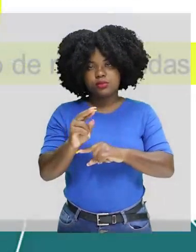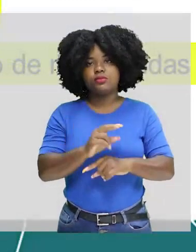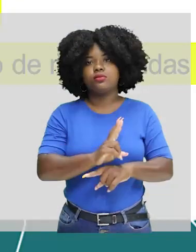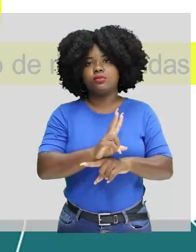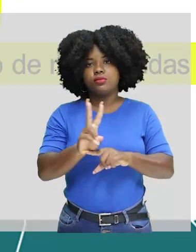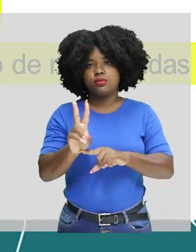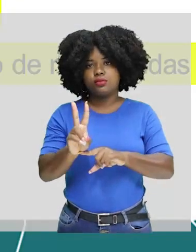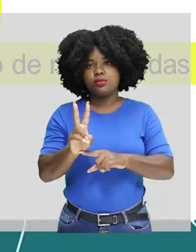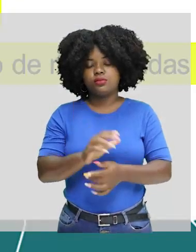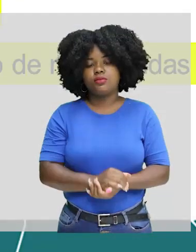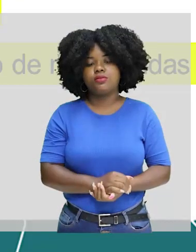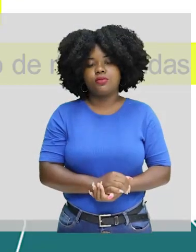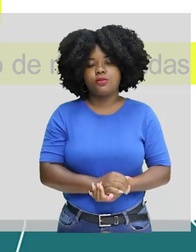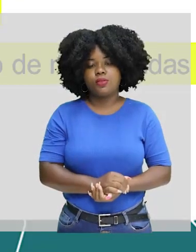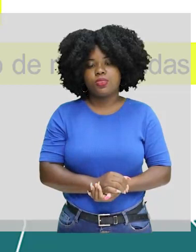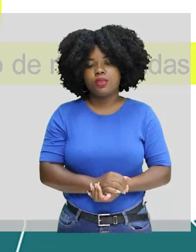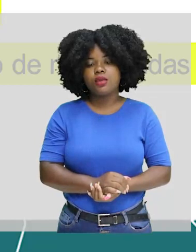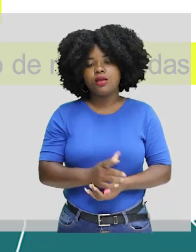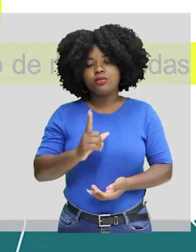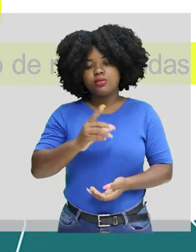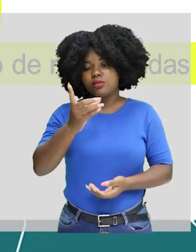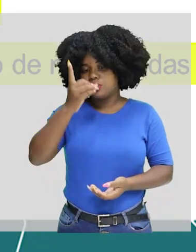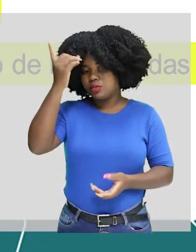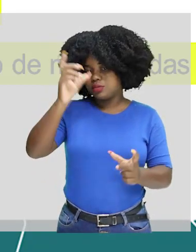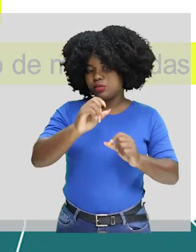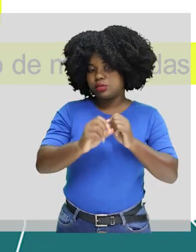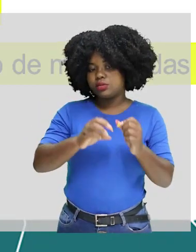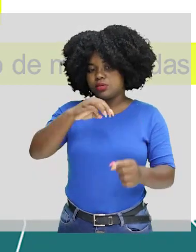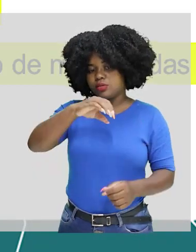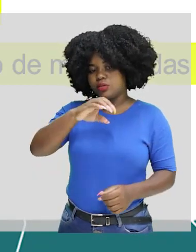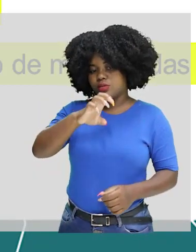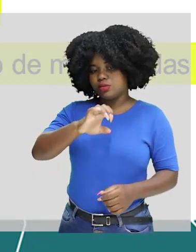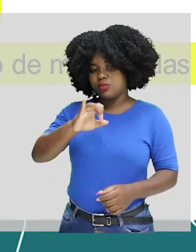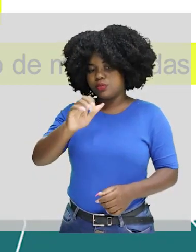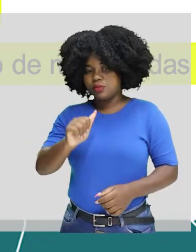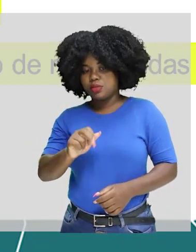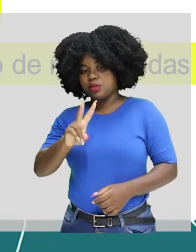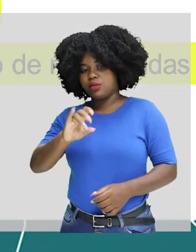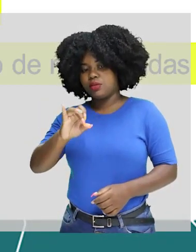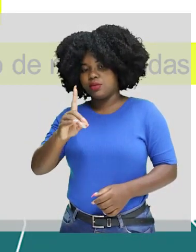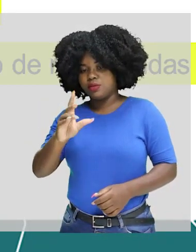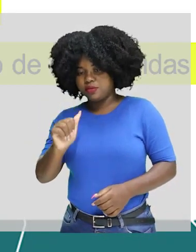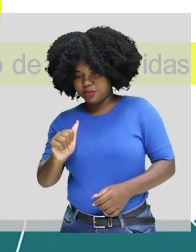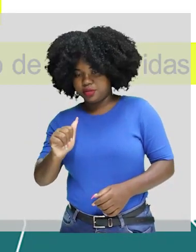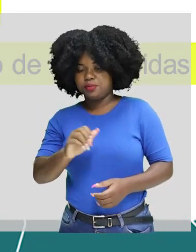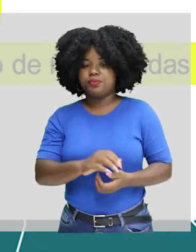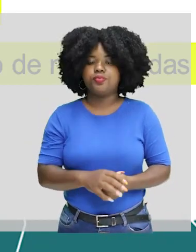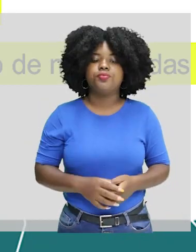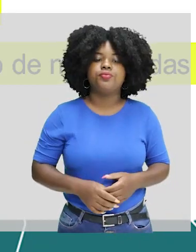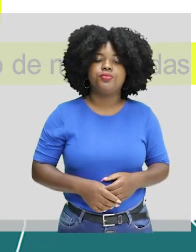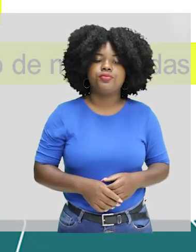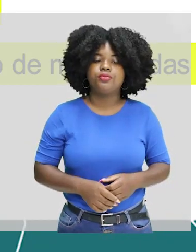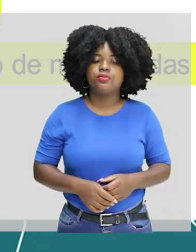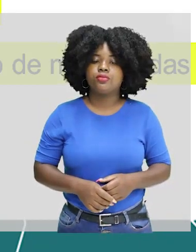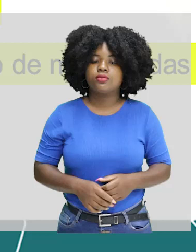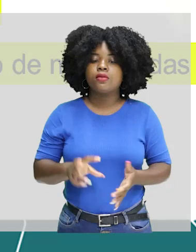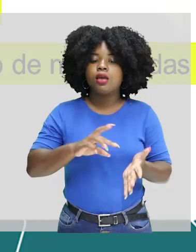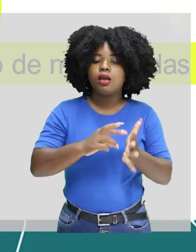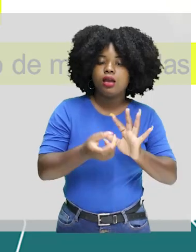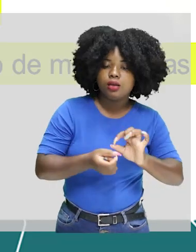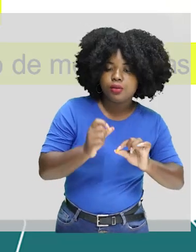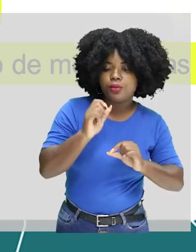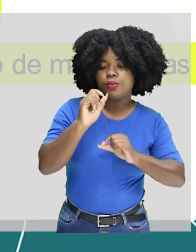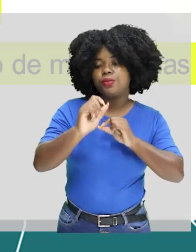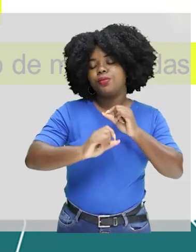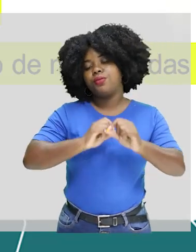Nós vamos trabalhar muito a ideia da meia-vida ou período de desintegração. Desintegração